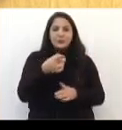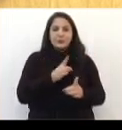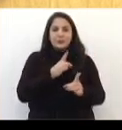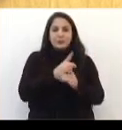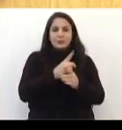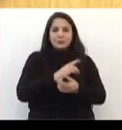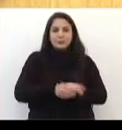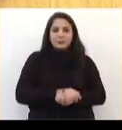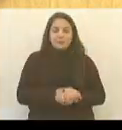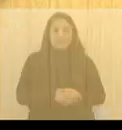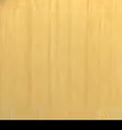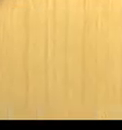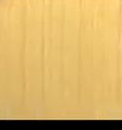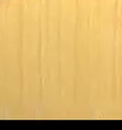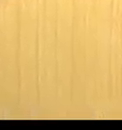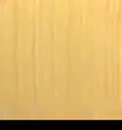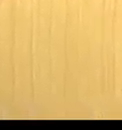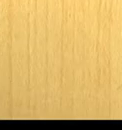a nossa próxima edição.